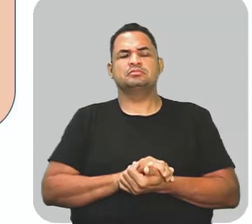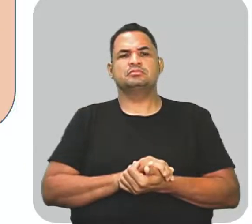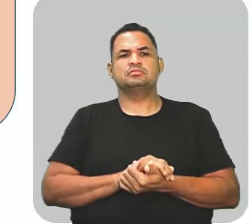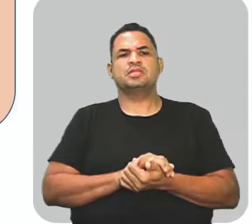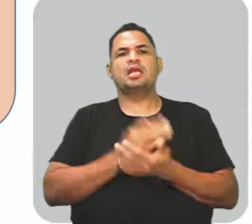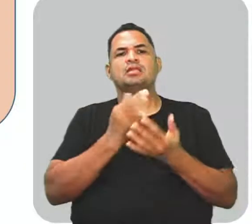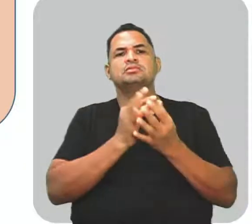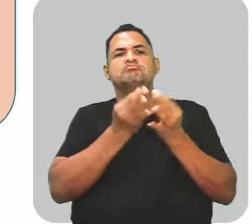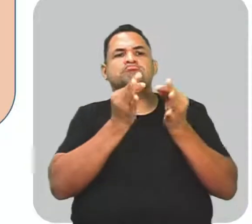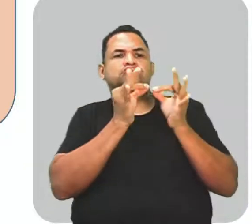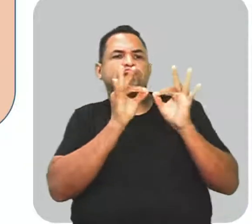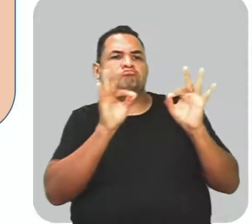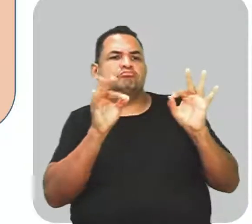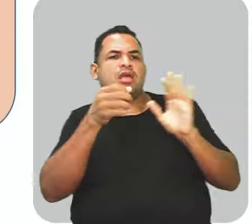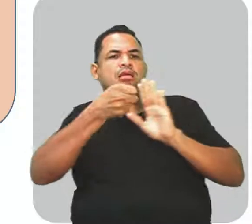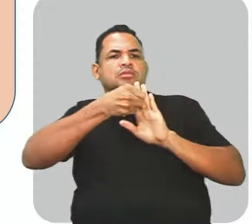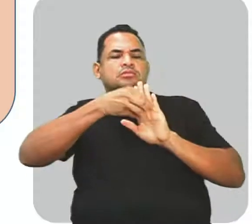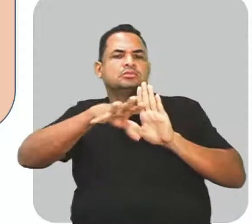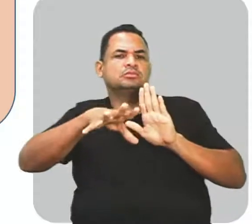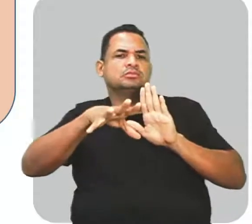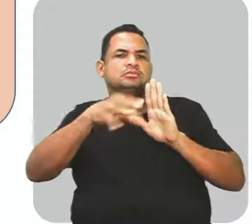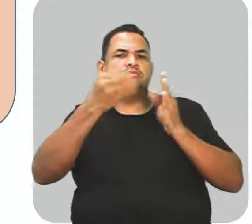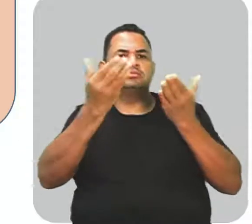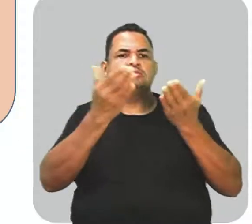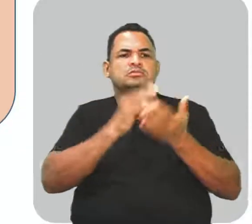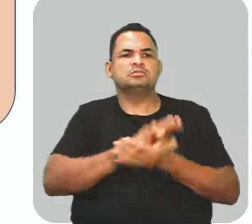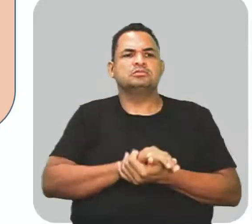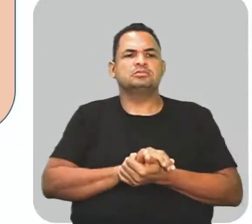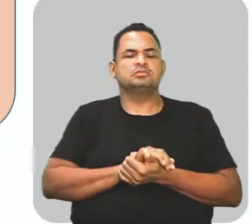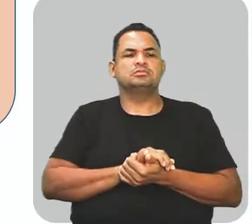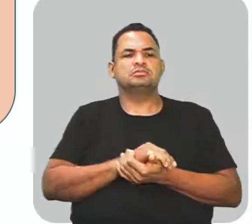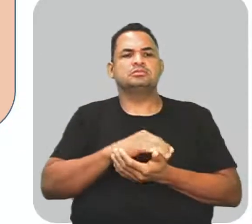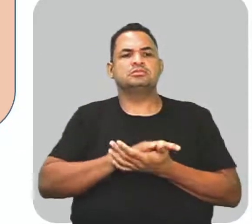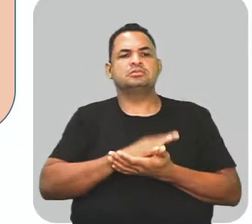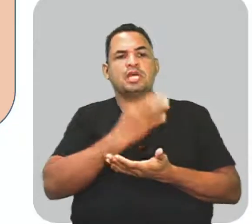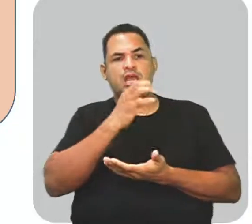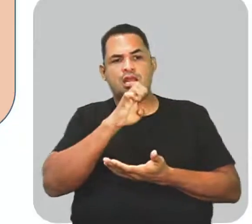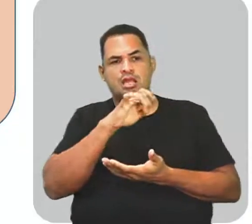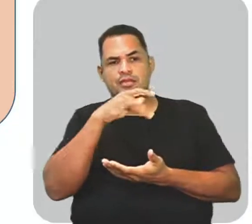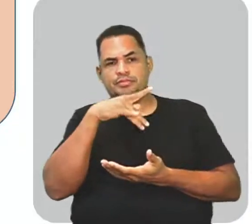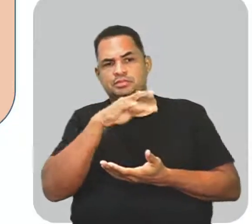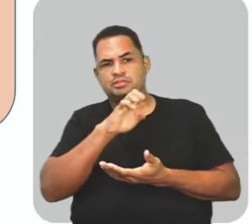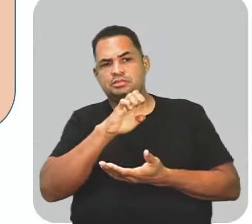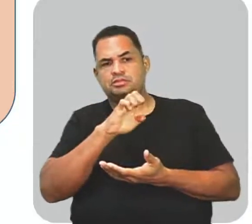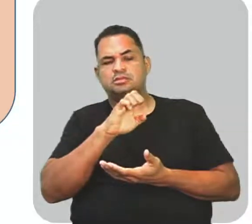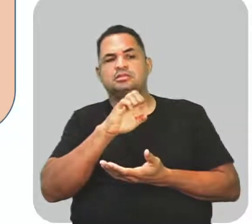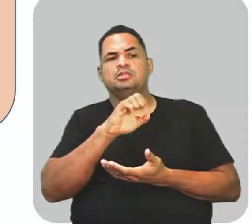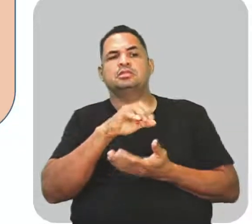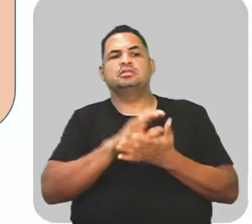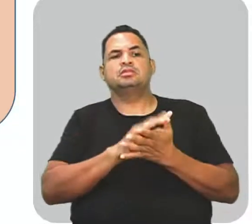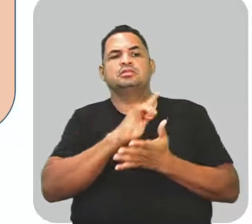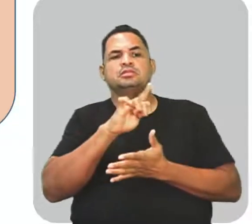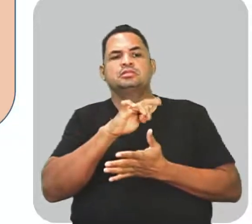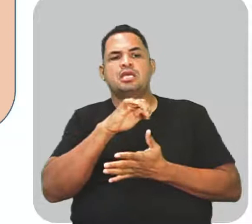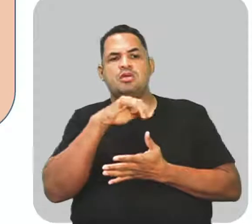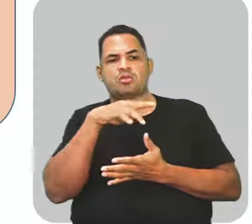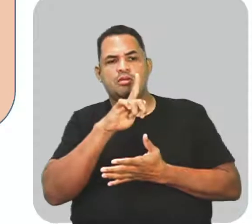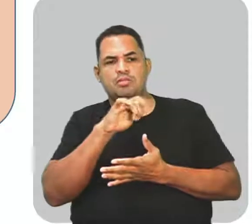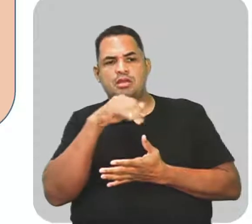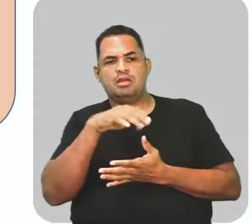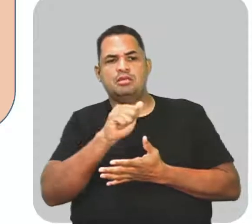de sintaxe ou de construção, olha só, são a elipse, zeugma,